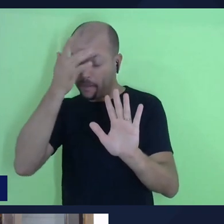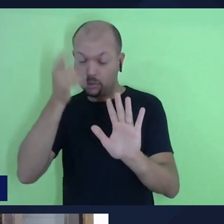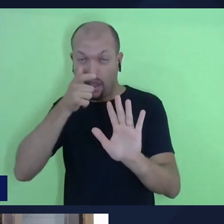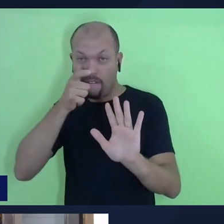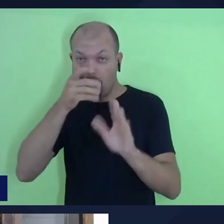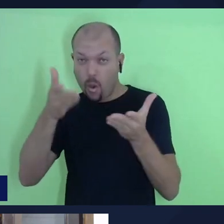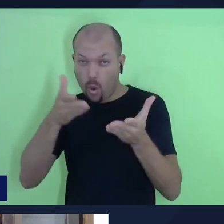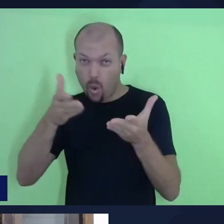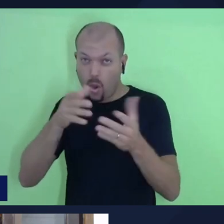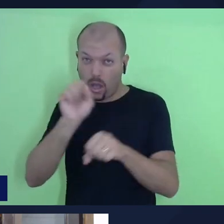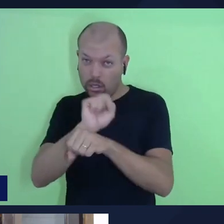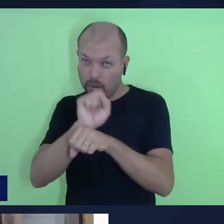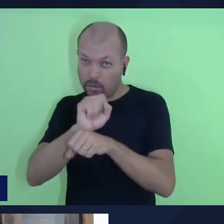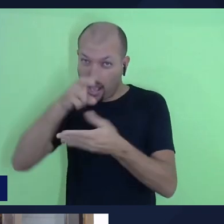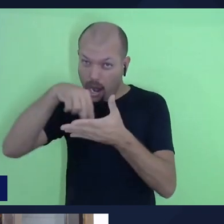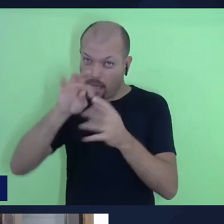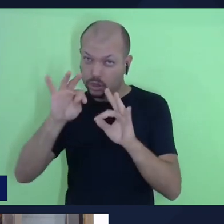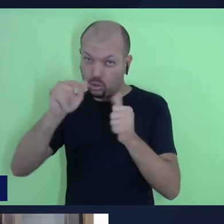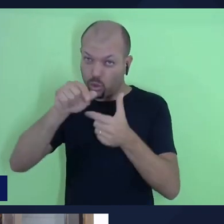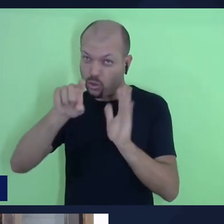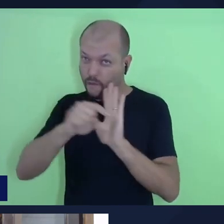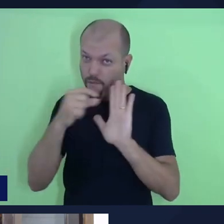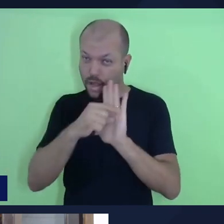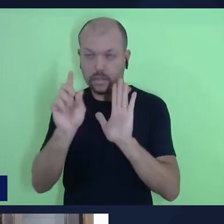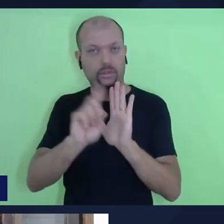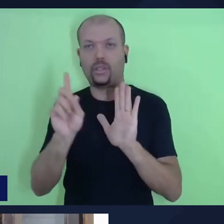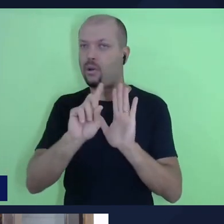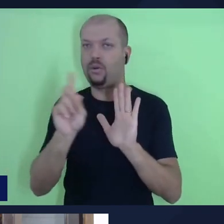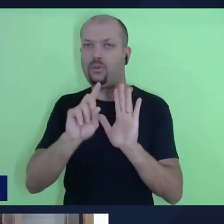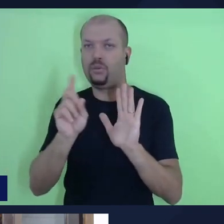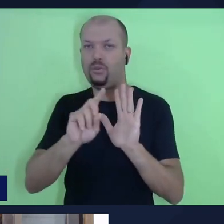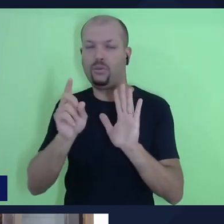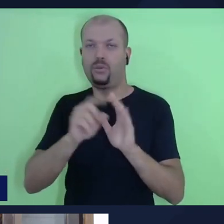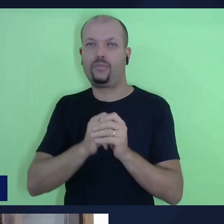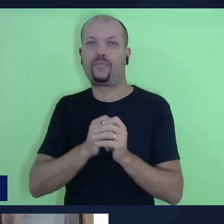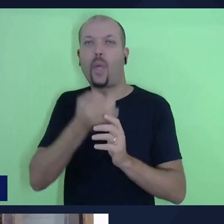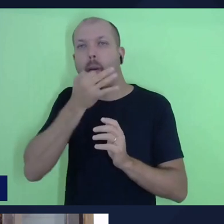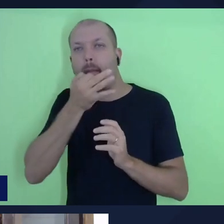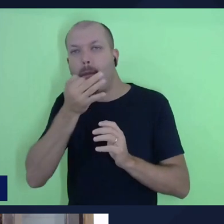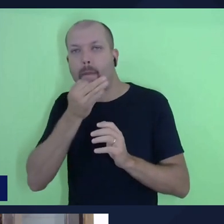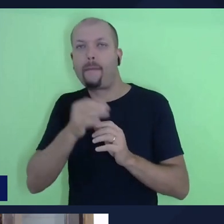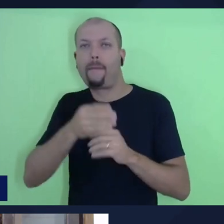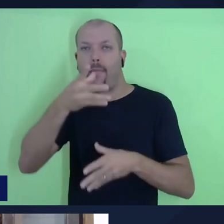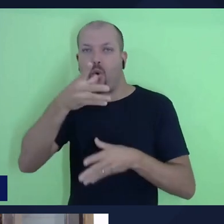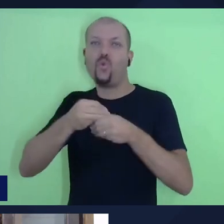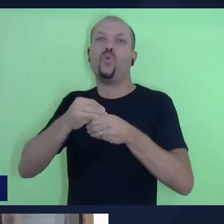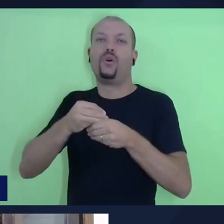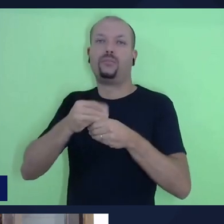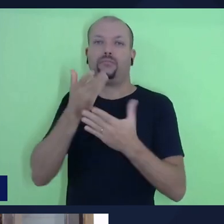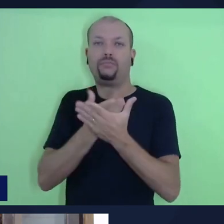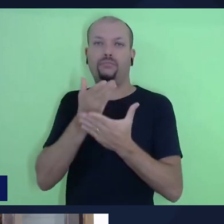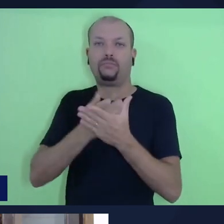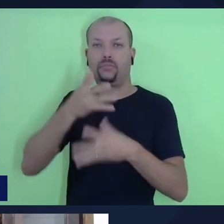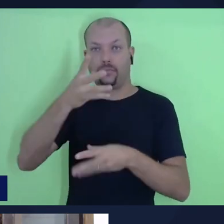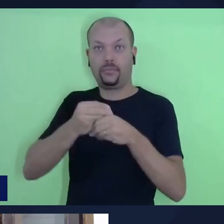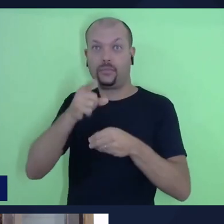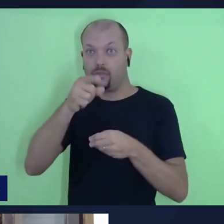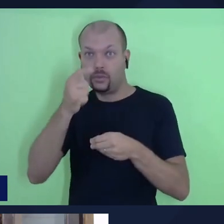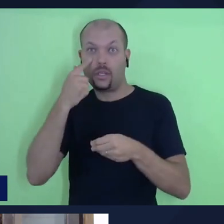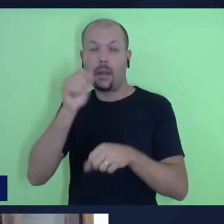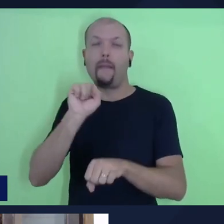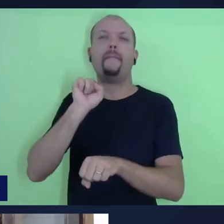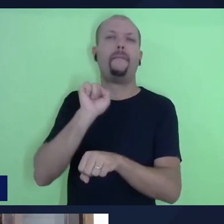espere que nós leiamos todos os versos aqui, o nosso comentário, ele é mais curto, o nosso estudo, a gente espera que você dê o pause,